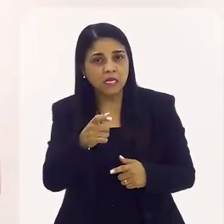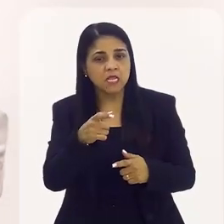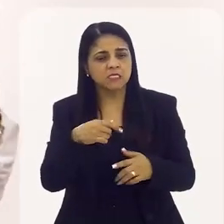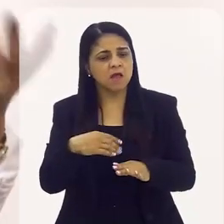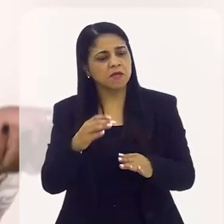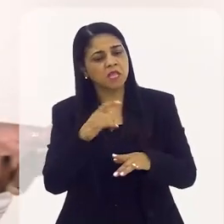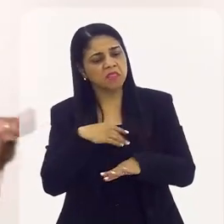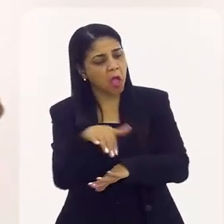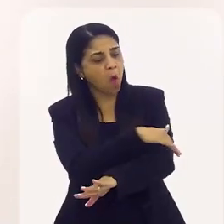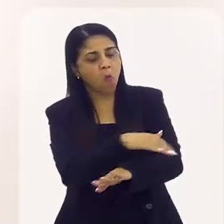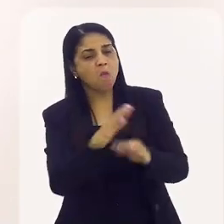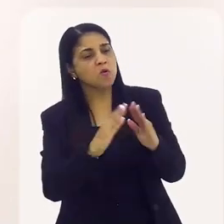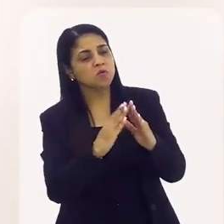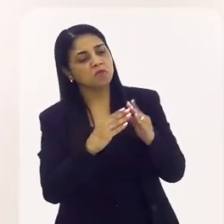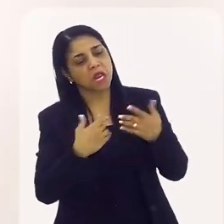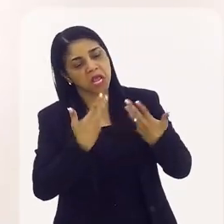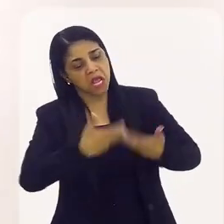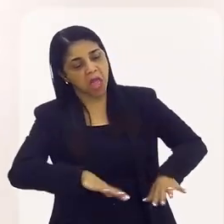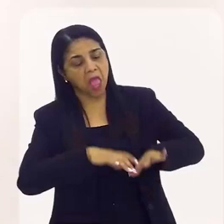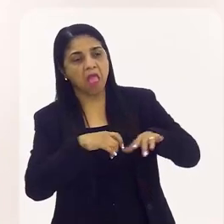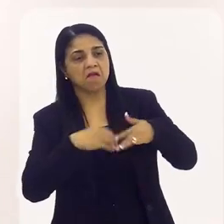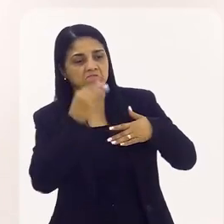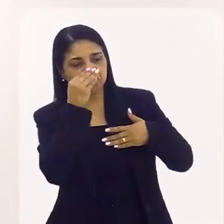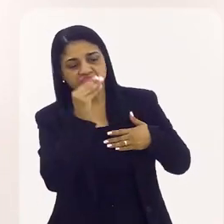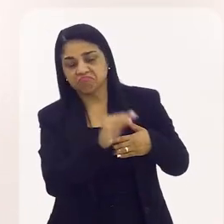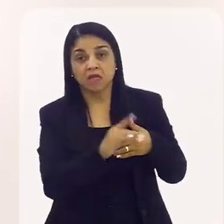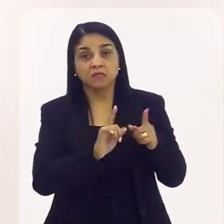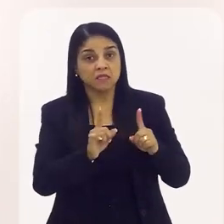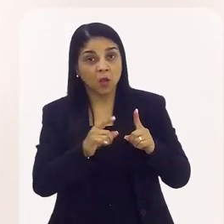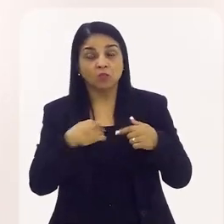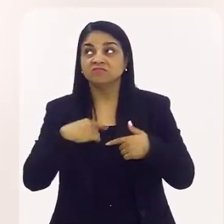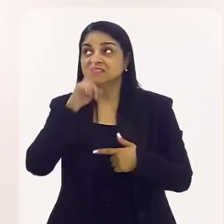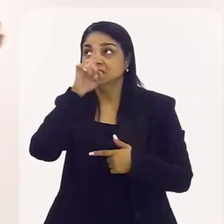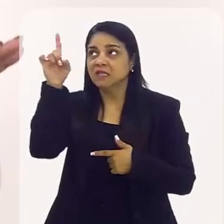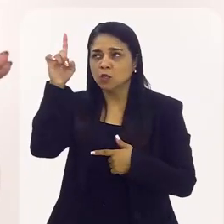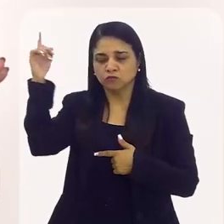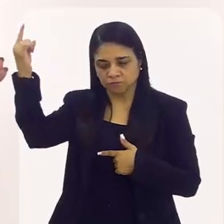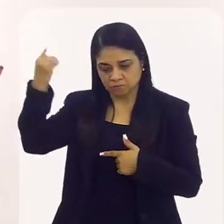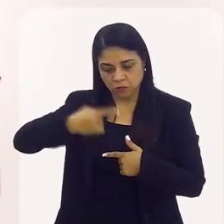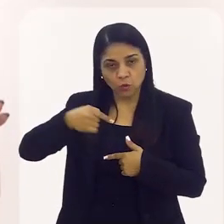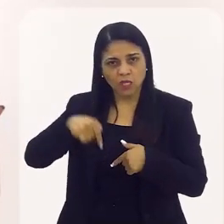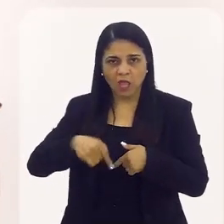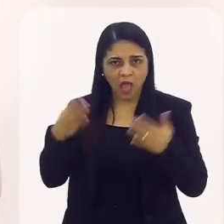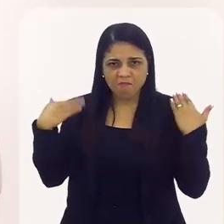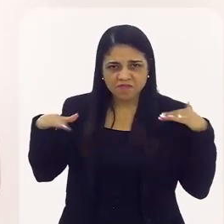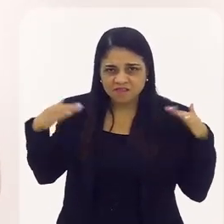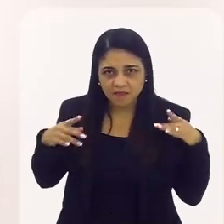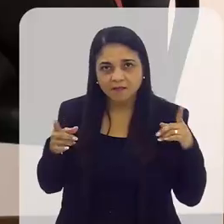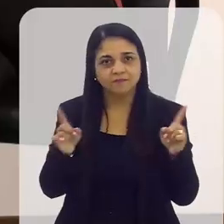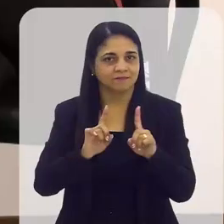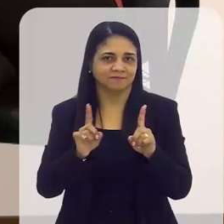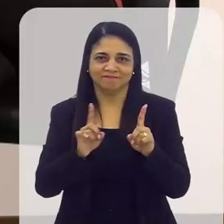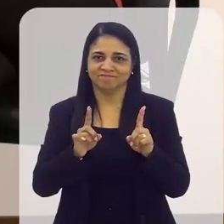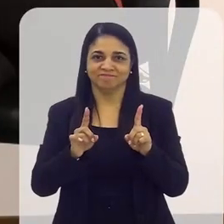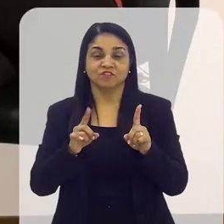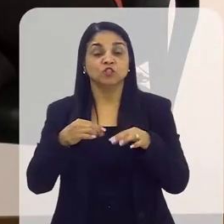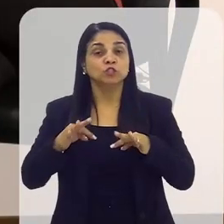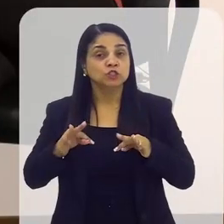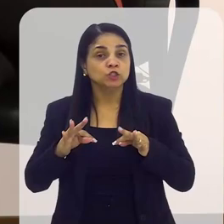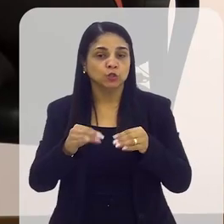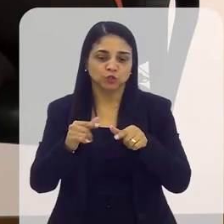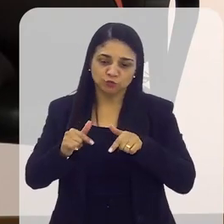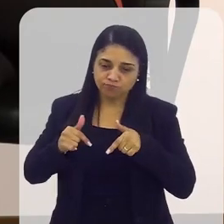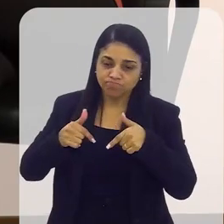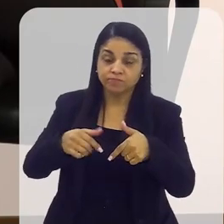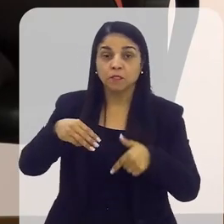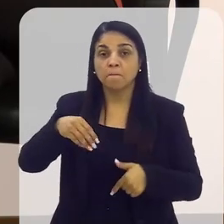está na rua. É obrigação de fulano. É nossa. Deus não nos mandou aqui a passeio. Todos nós temos uma